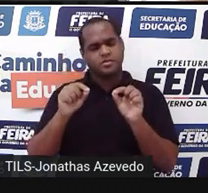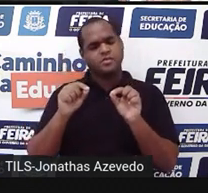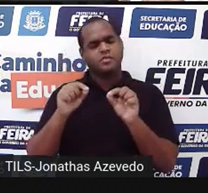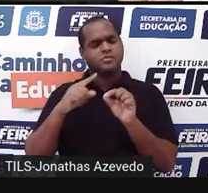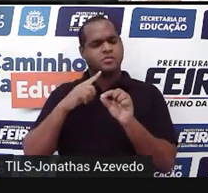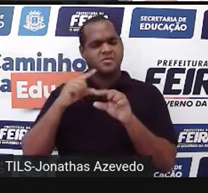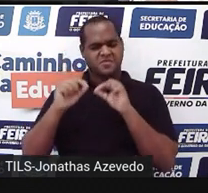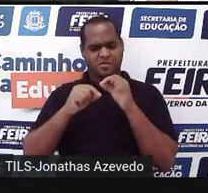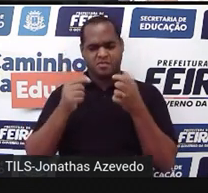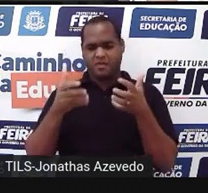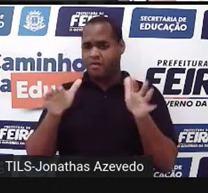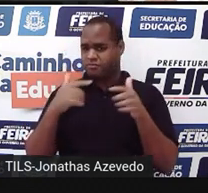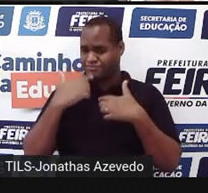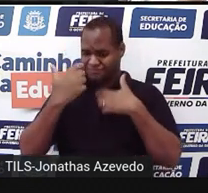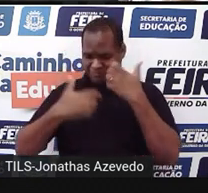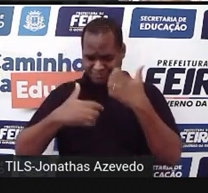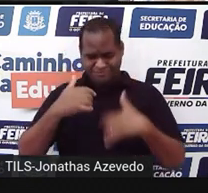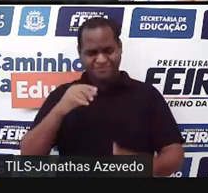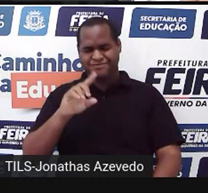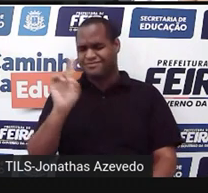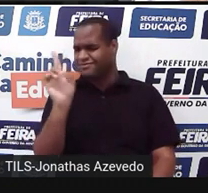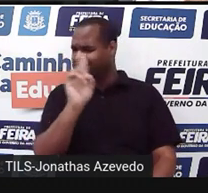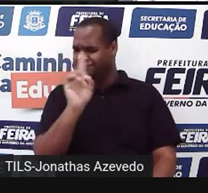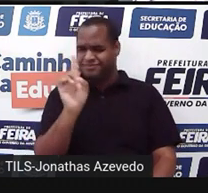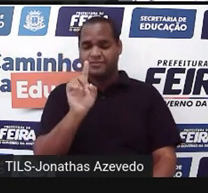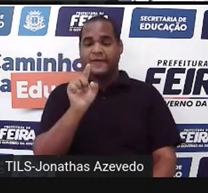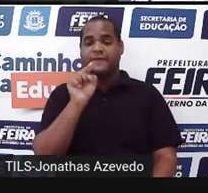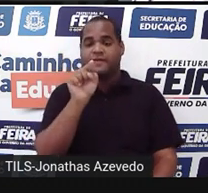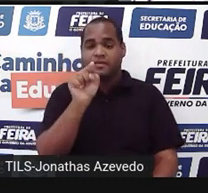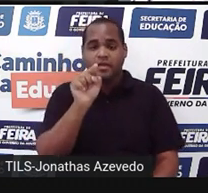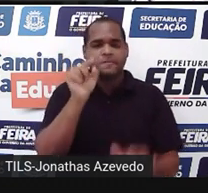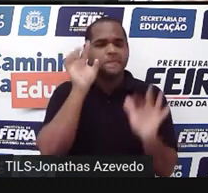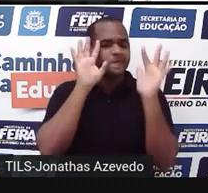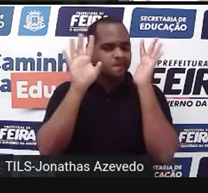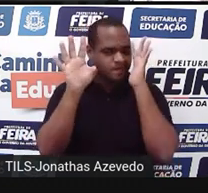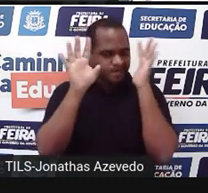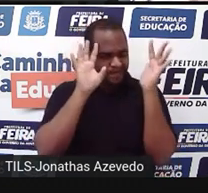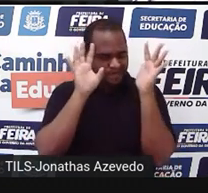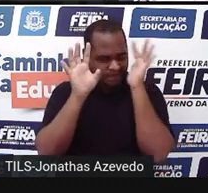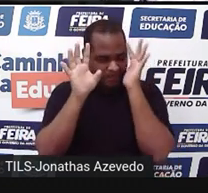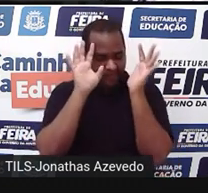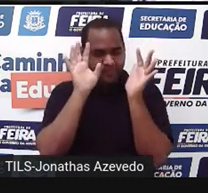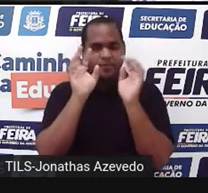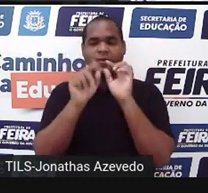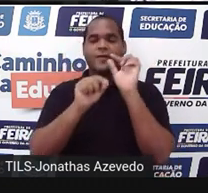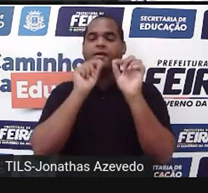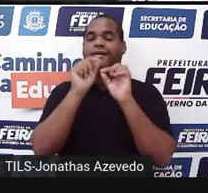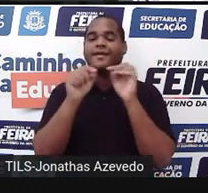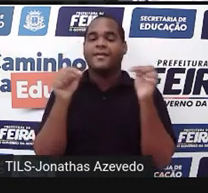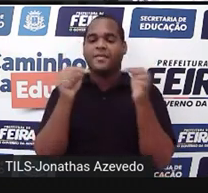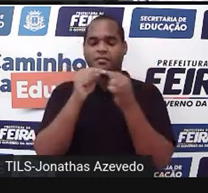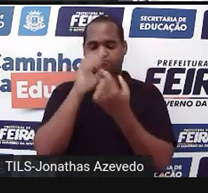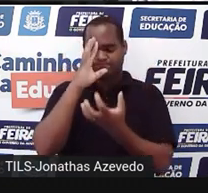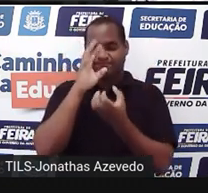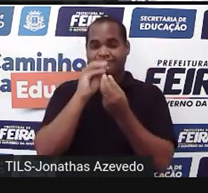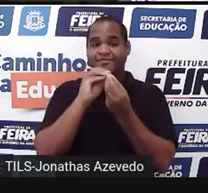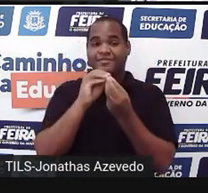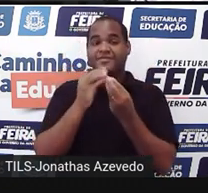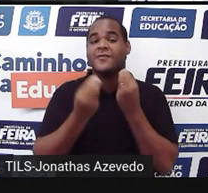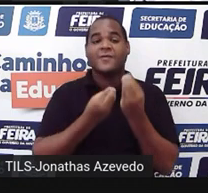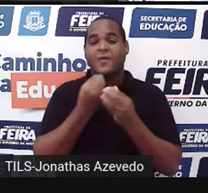eu nem quero dizer. Eu quero fazer você pensar sobre isso e chegar em uma conclusão.